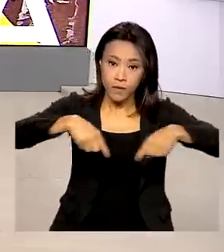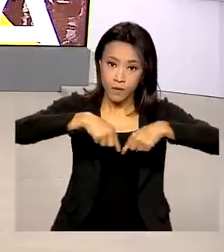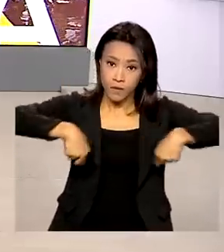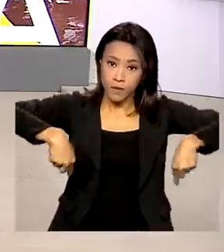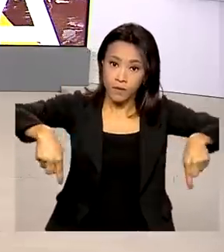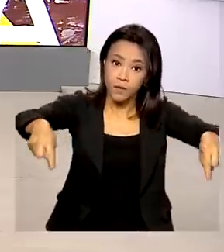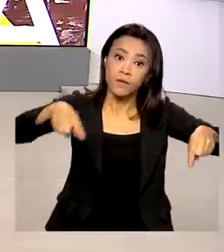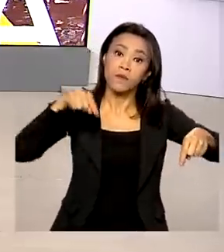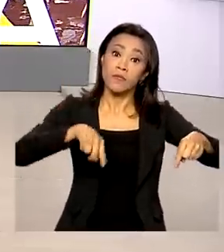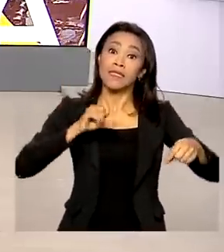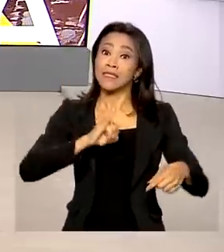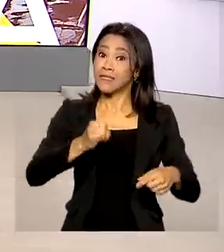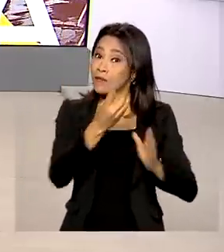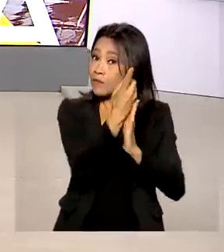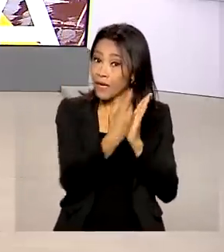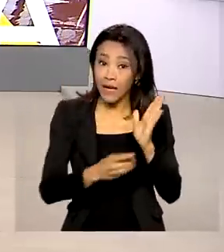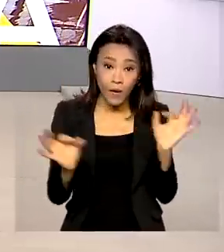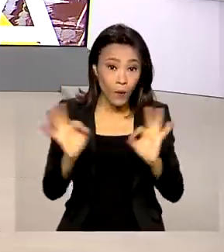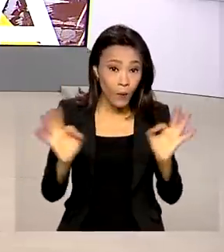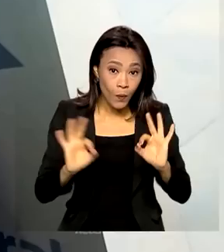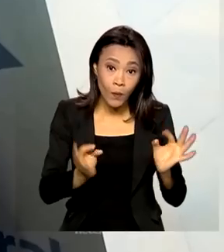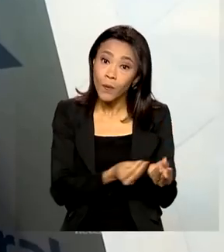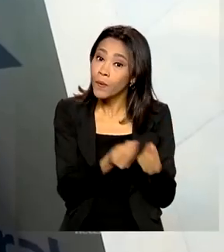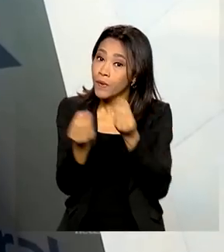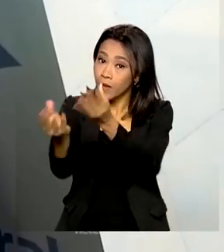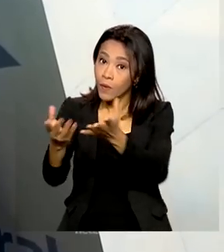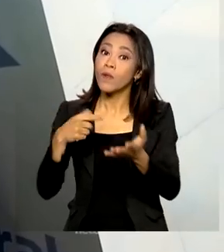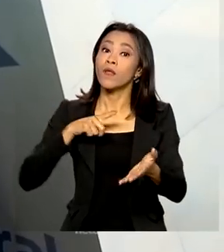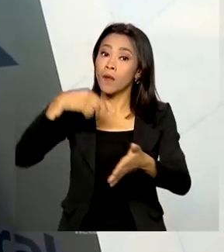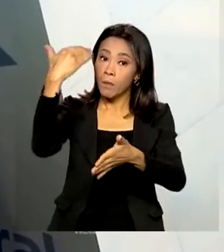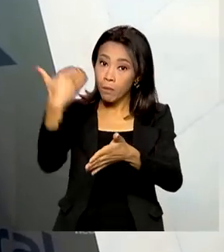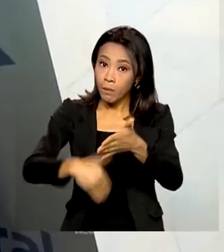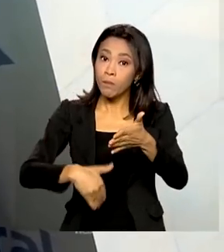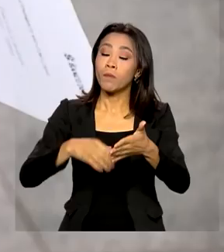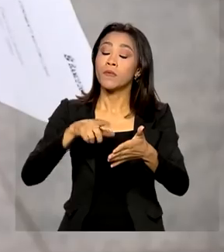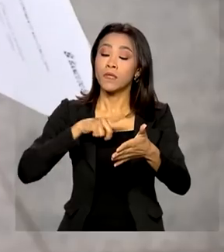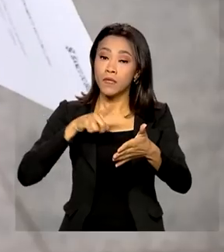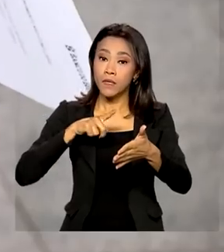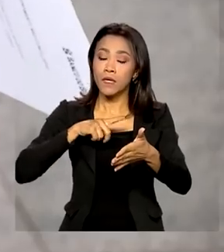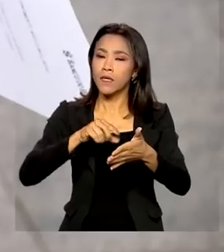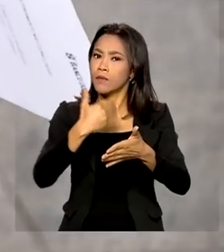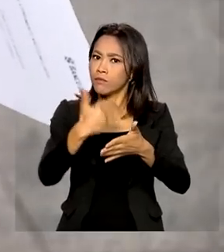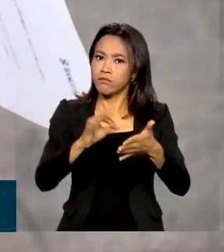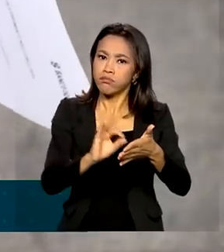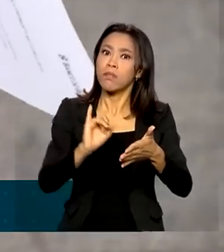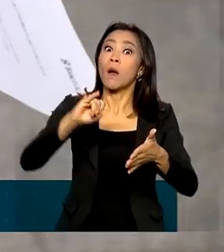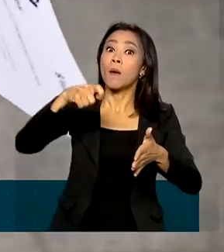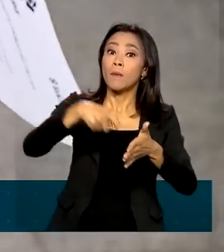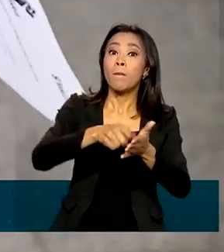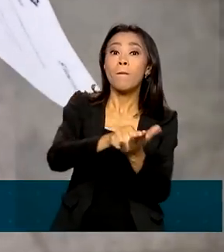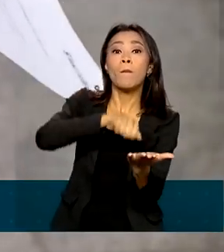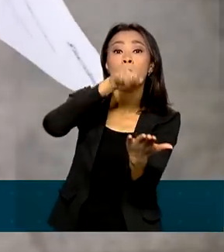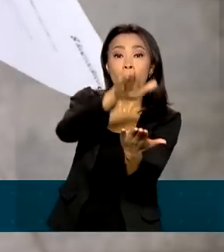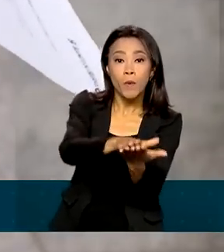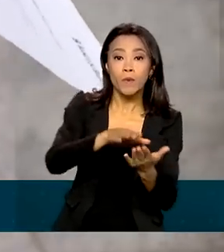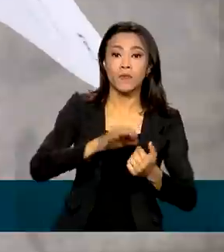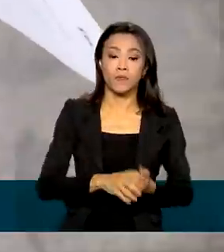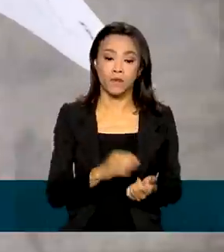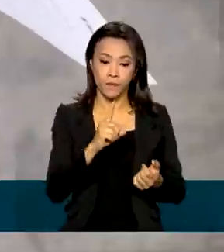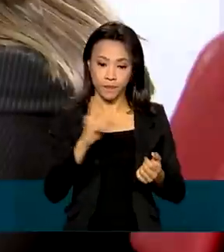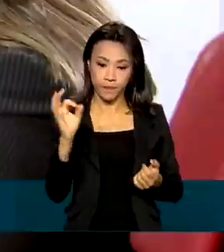multa de 1% sobre o valor total. Até essa quarta-feira, mais de 5 milhões 250 mil